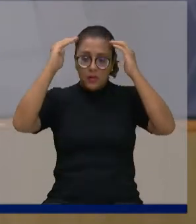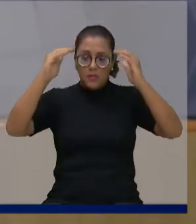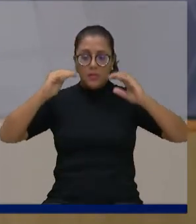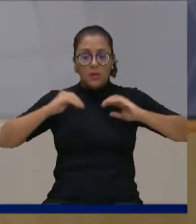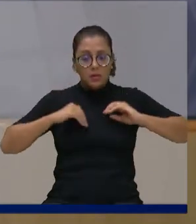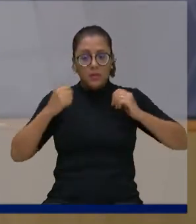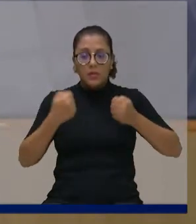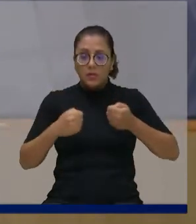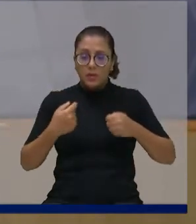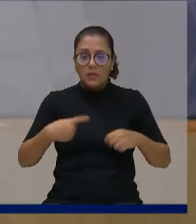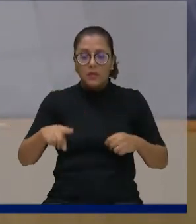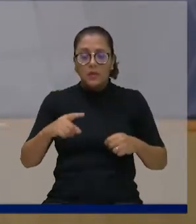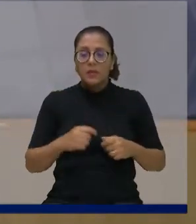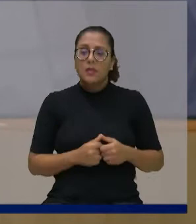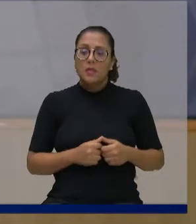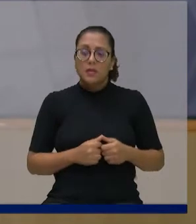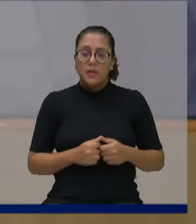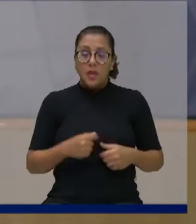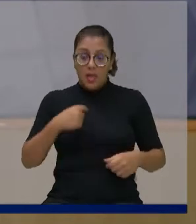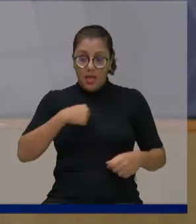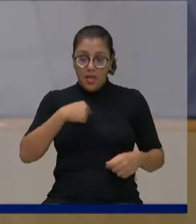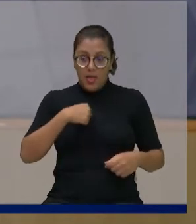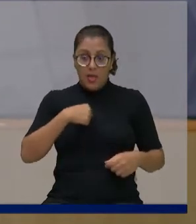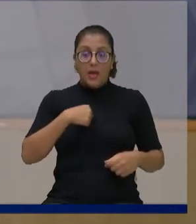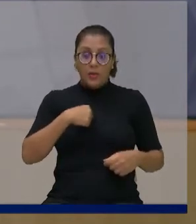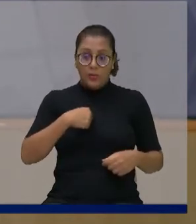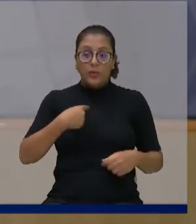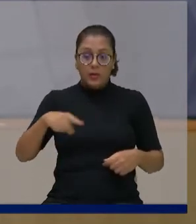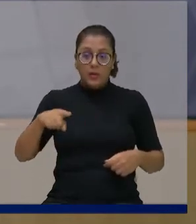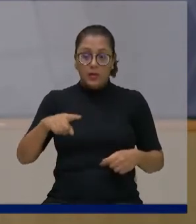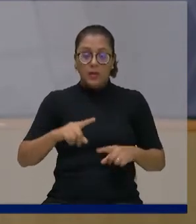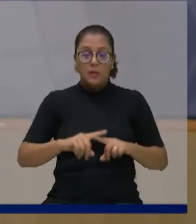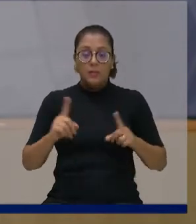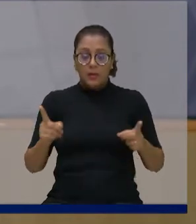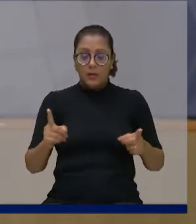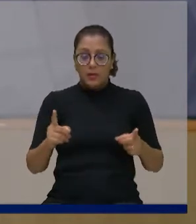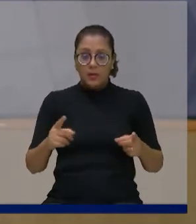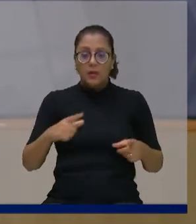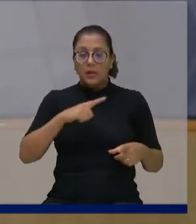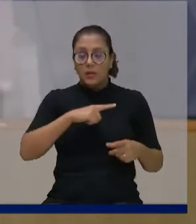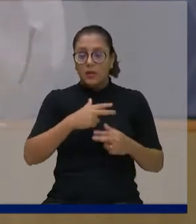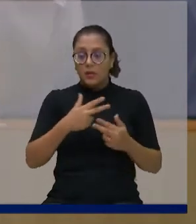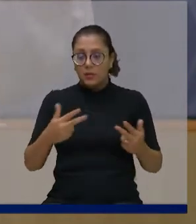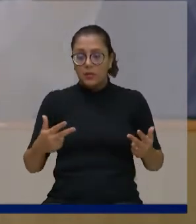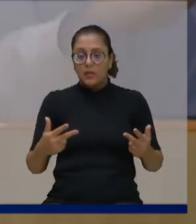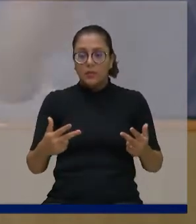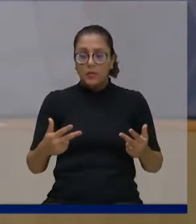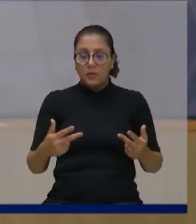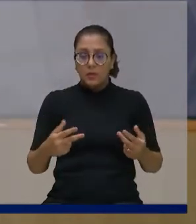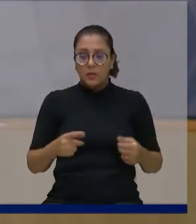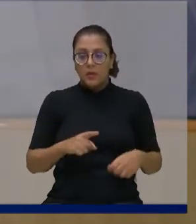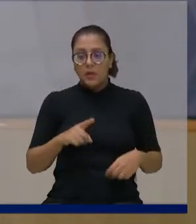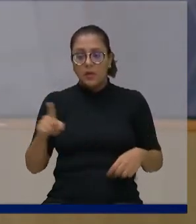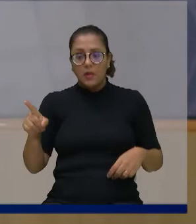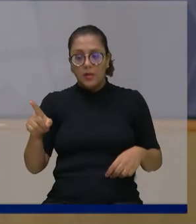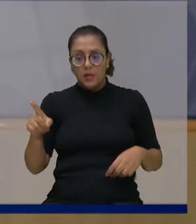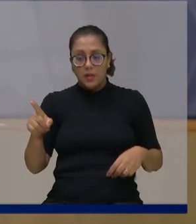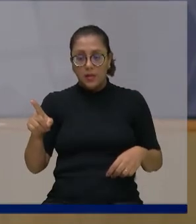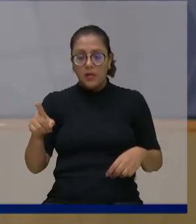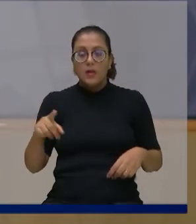convite era para mim, por que eu não fui? Porque eu tenho outros compromissos na cidade, o Juvenil, como é funcionário do INPE,